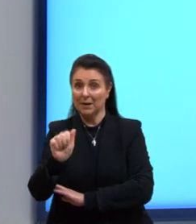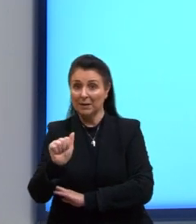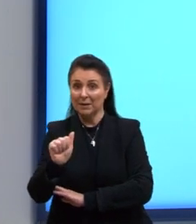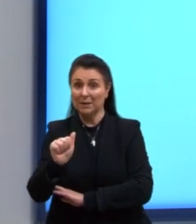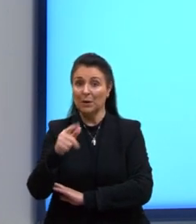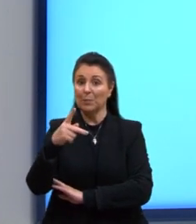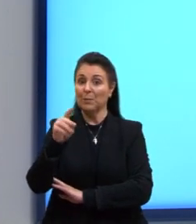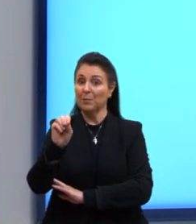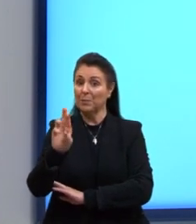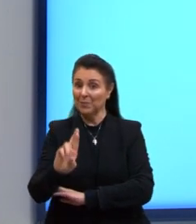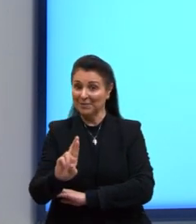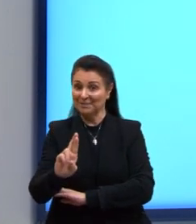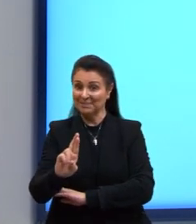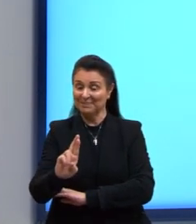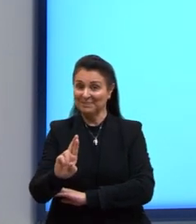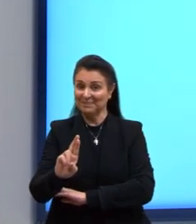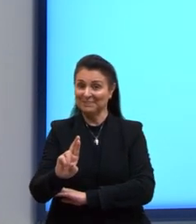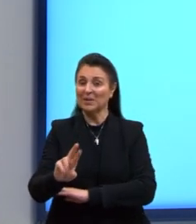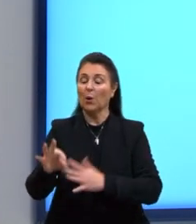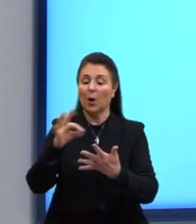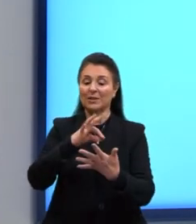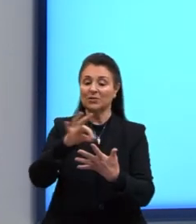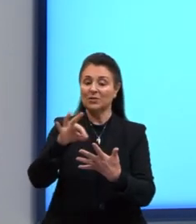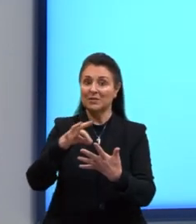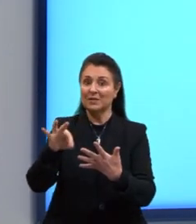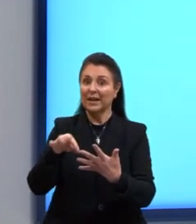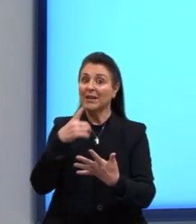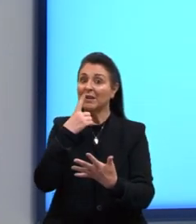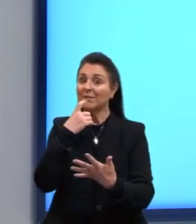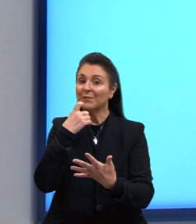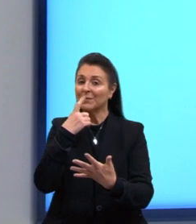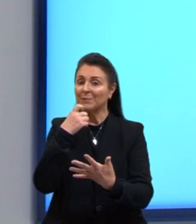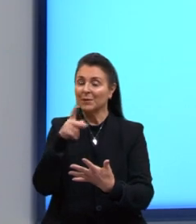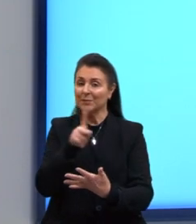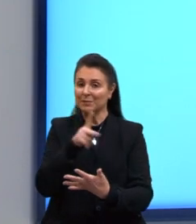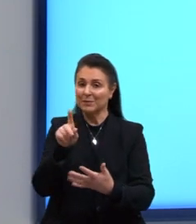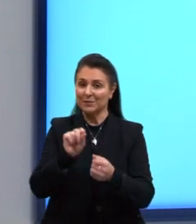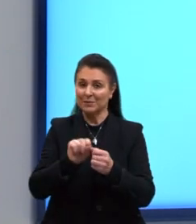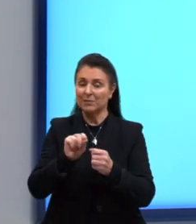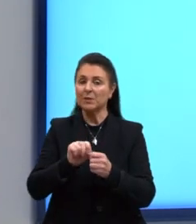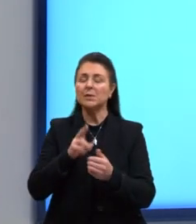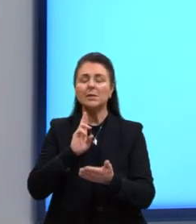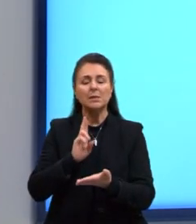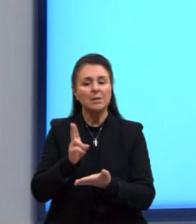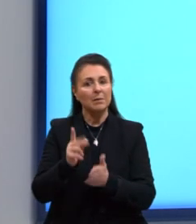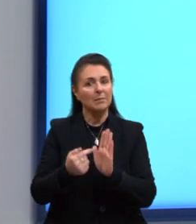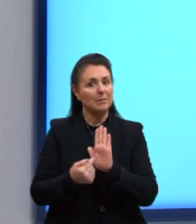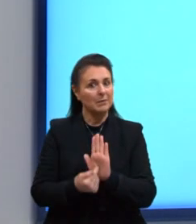e por. São as preposições que aparecem assim mais seguidamente.